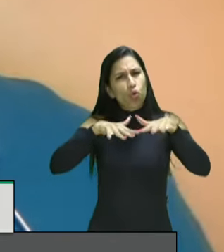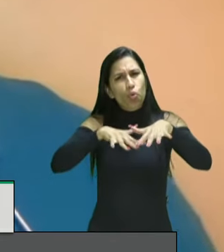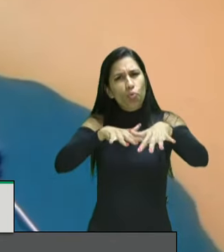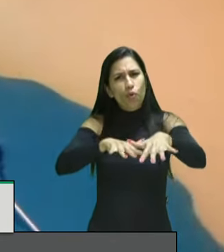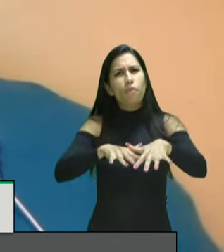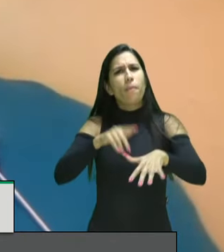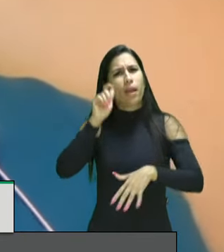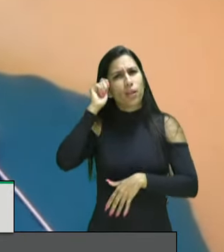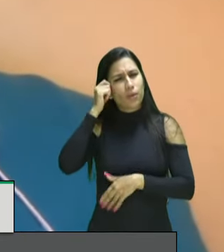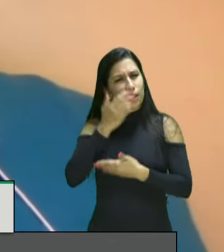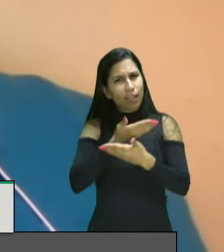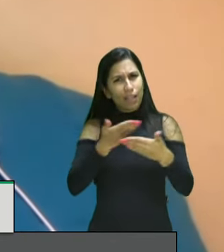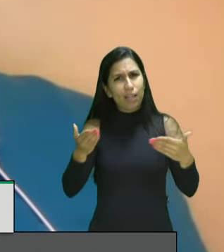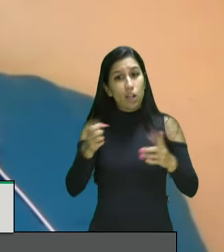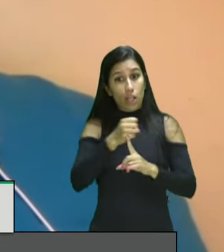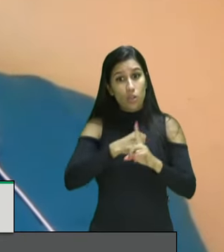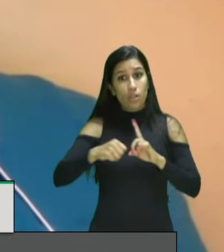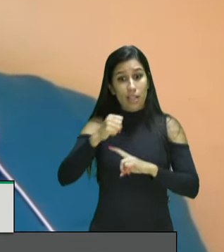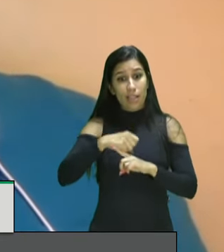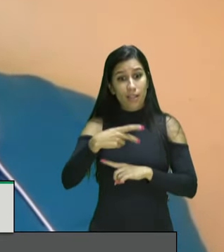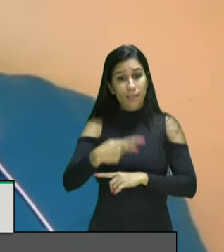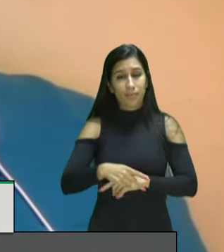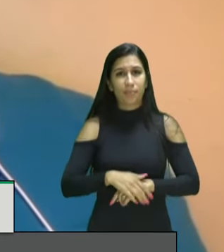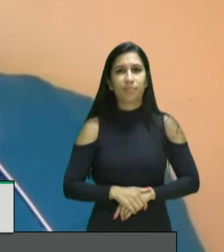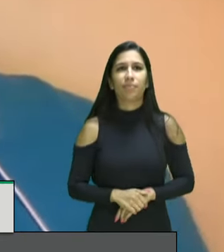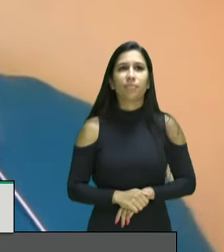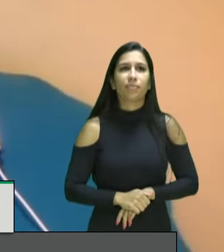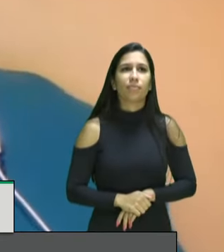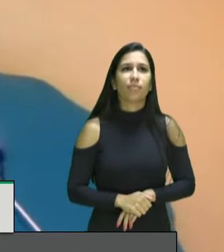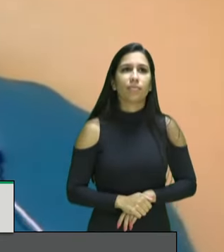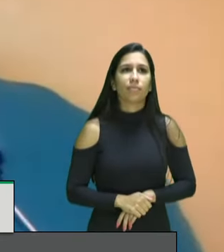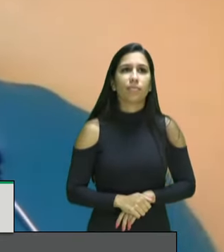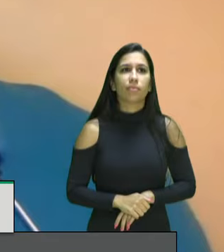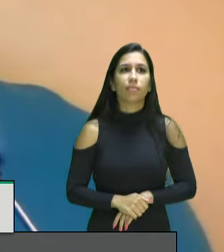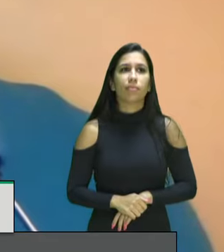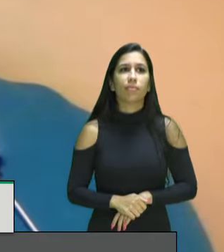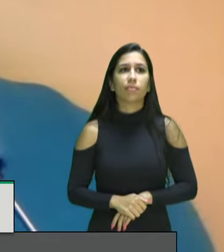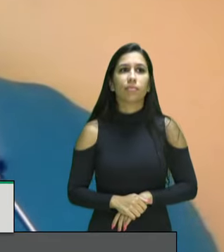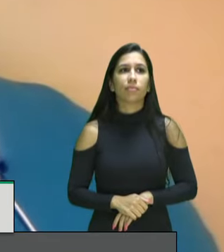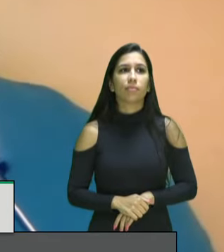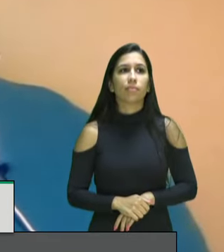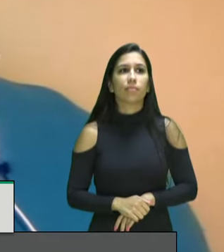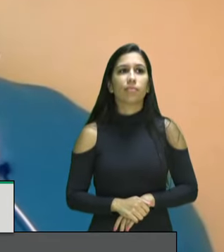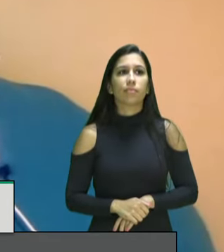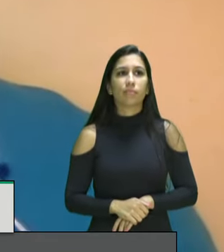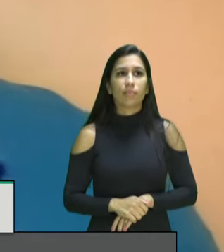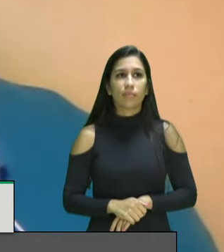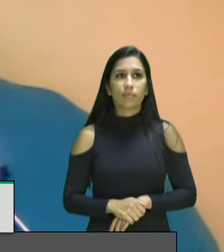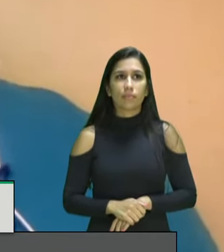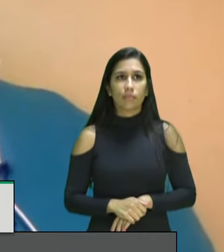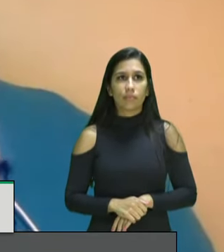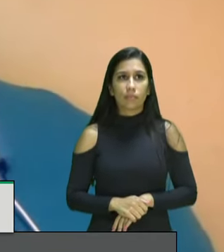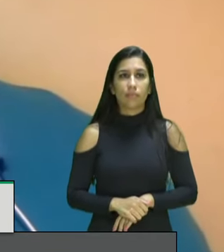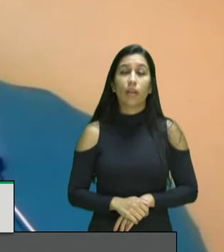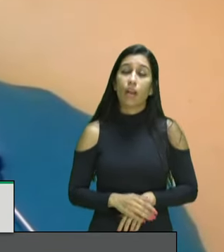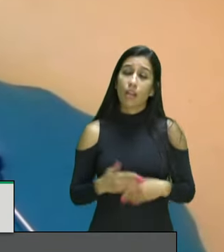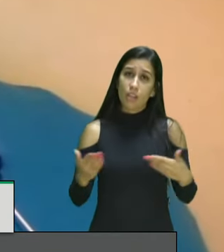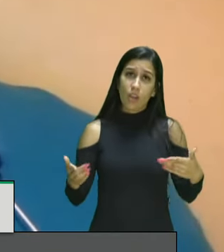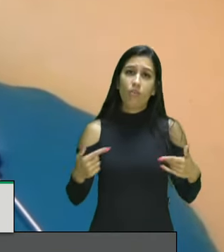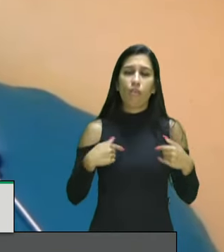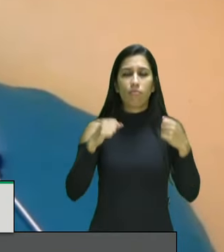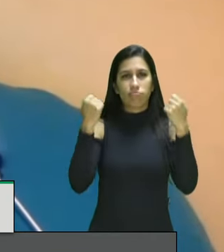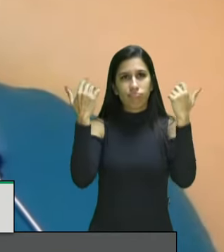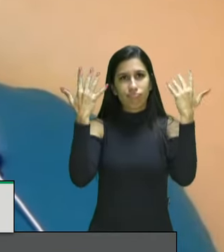civil eu vou fazer uma intervenção nessa comissão parabenizando inclusive a